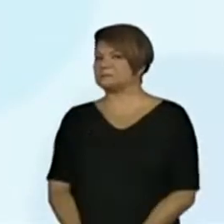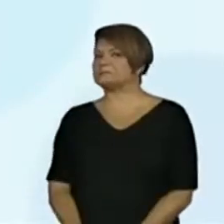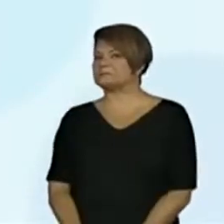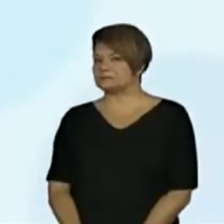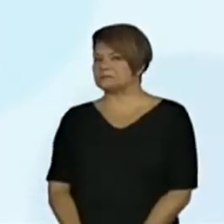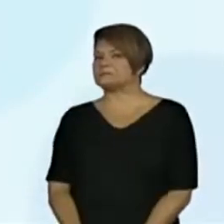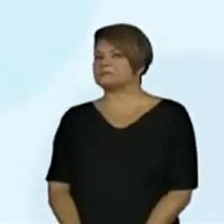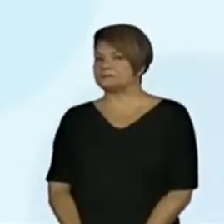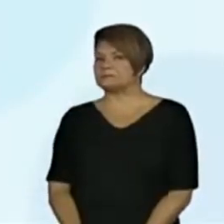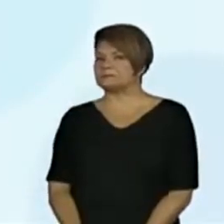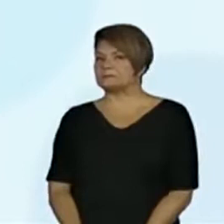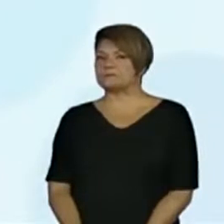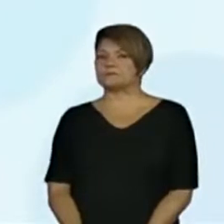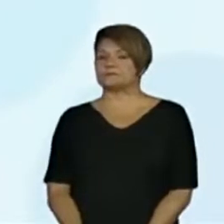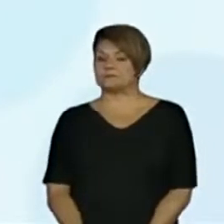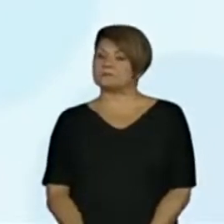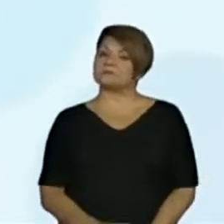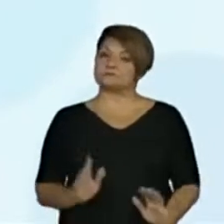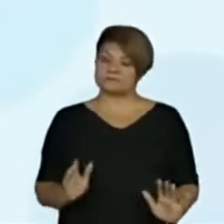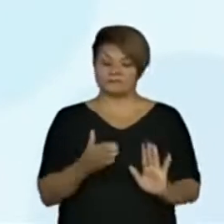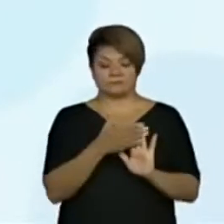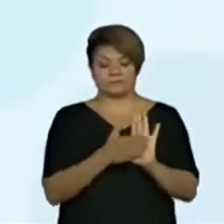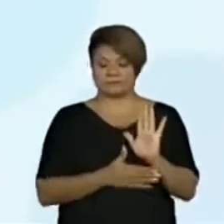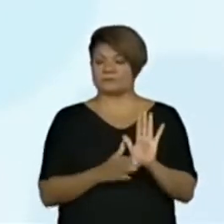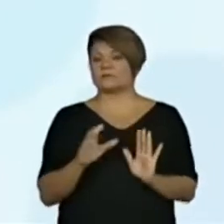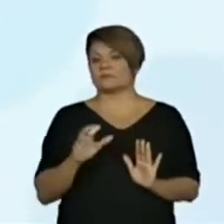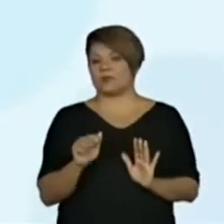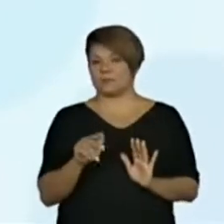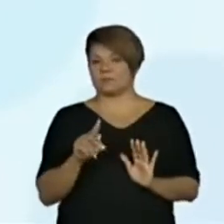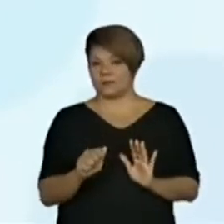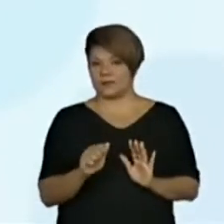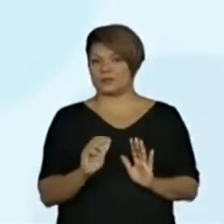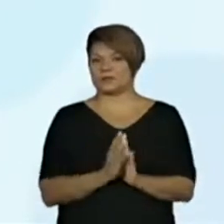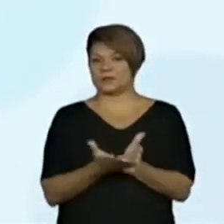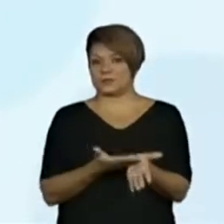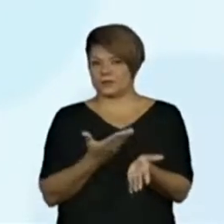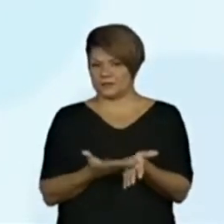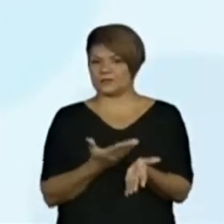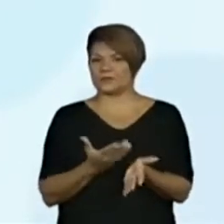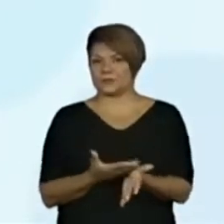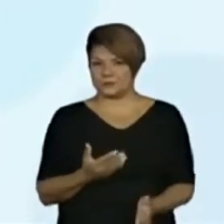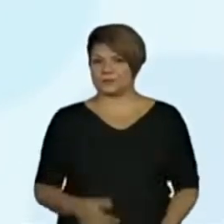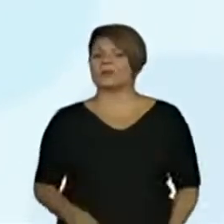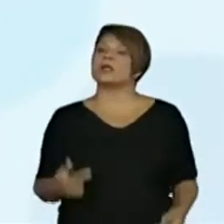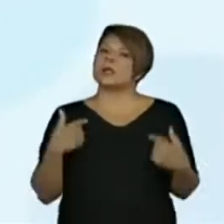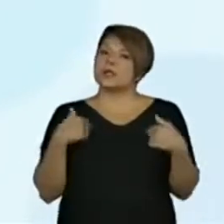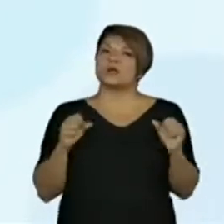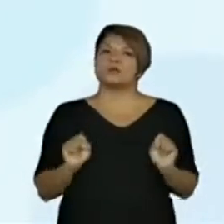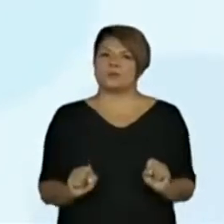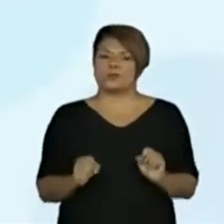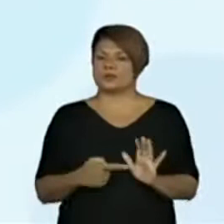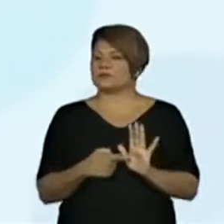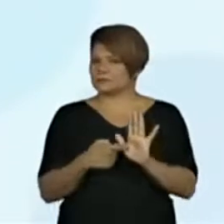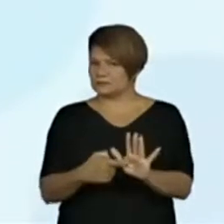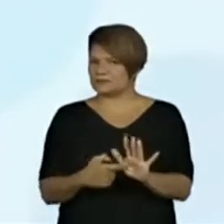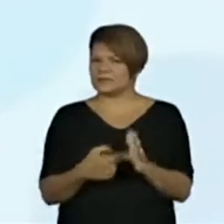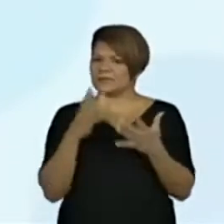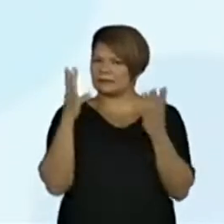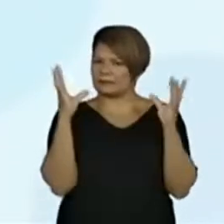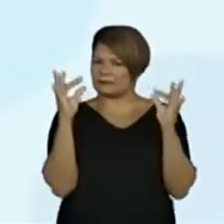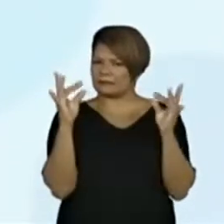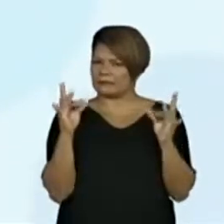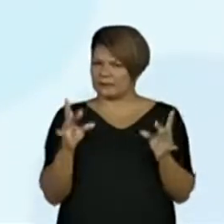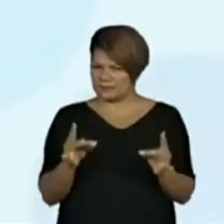Ela é a capa do livro. Como a gente vai explorar, olha que vantagem. Aqui eu posso apresentar todos os detalhes da capa